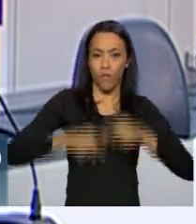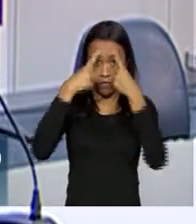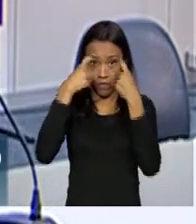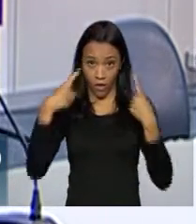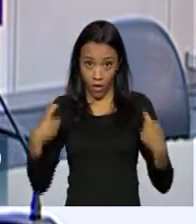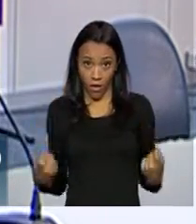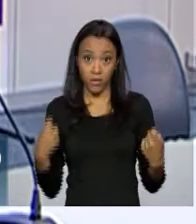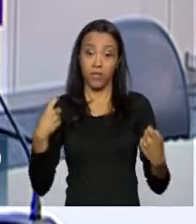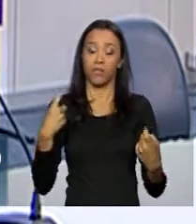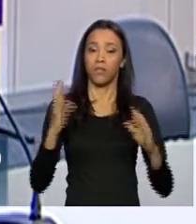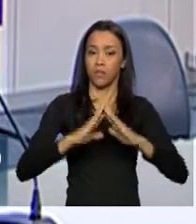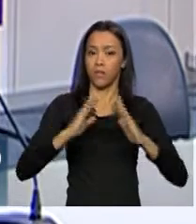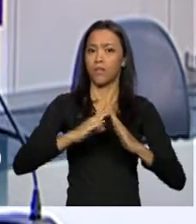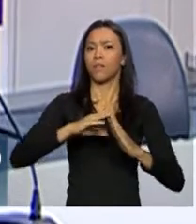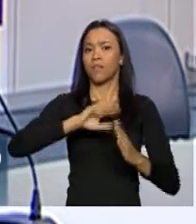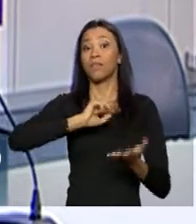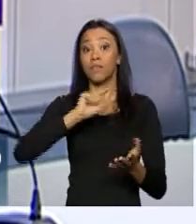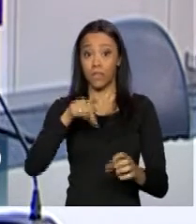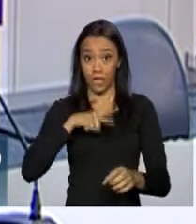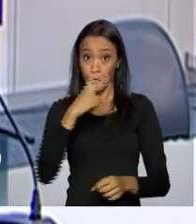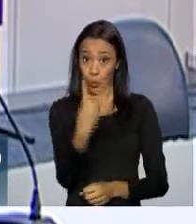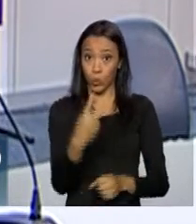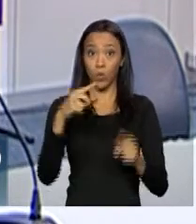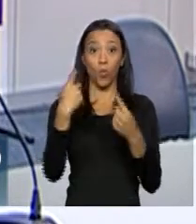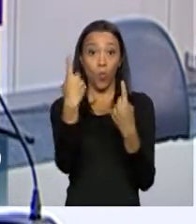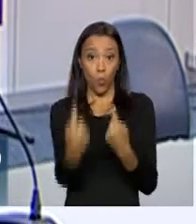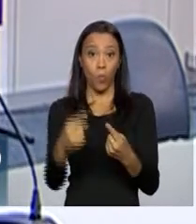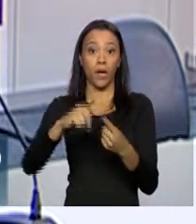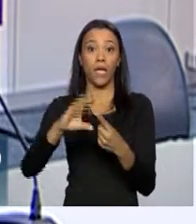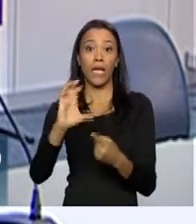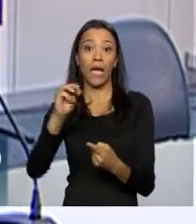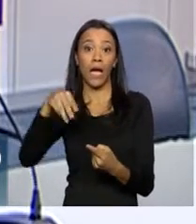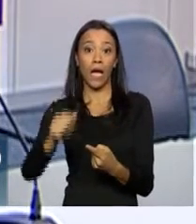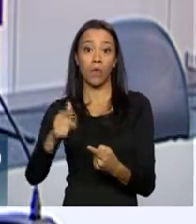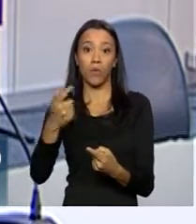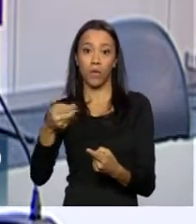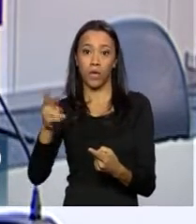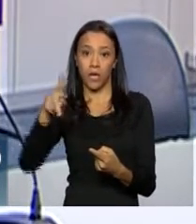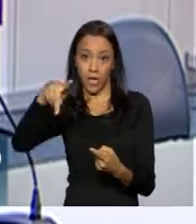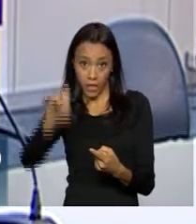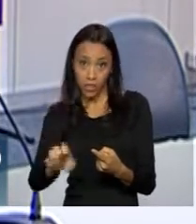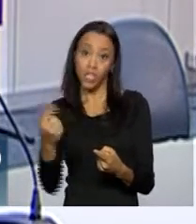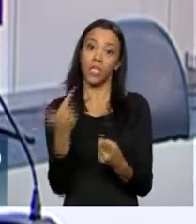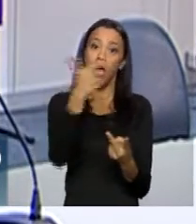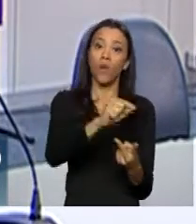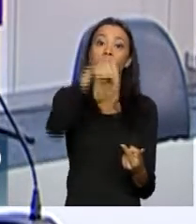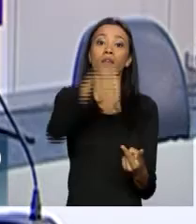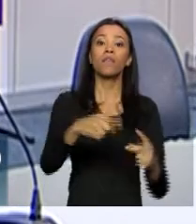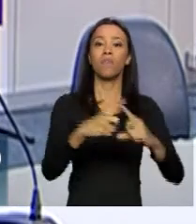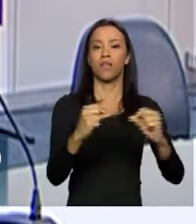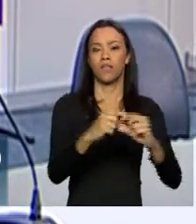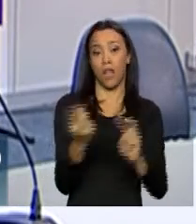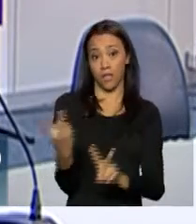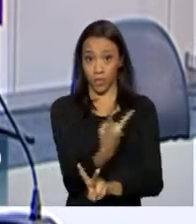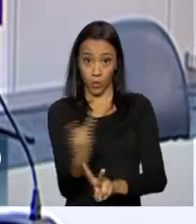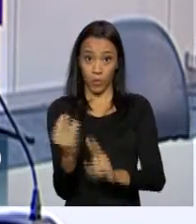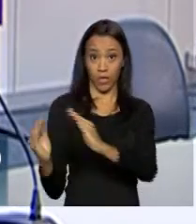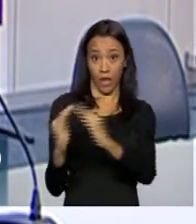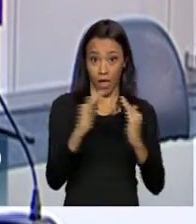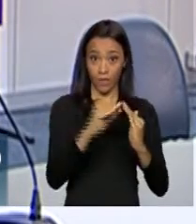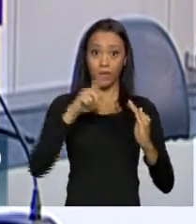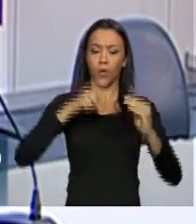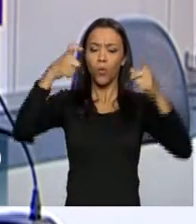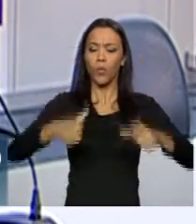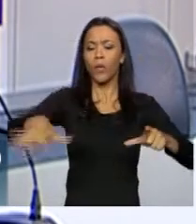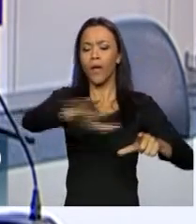unidades em funcionamento no país, uma em Campo Grande e a outra aqui em Brasília. Elas oferecem, em um único